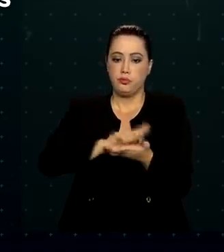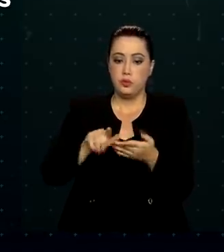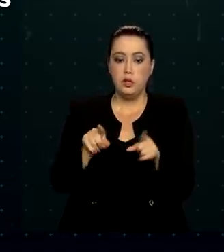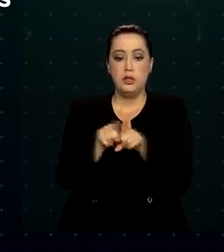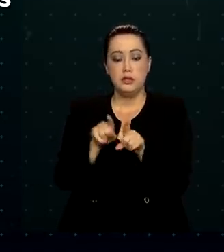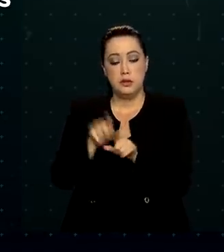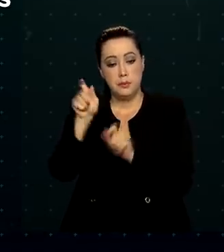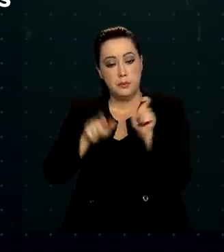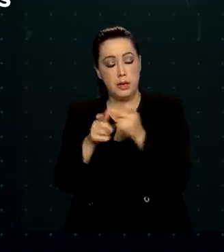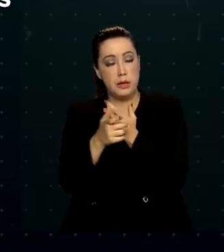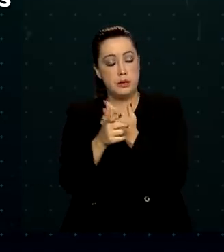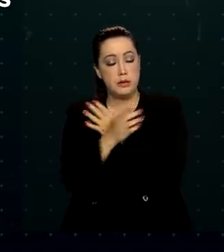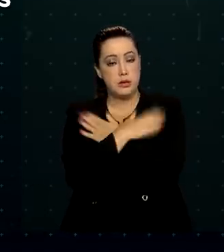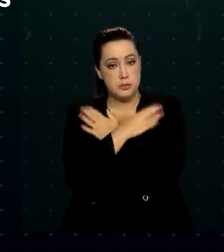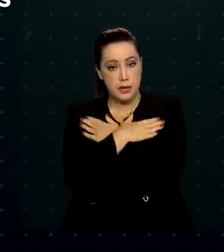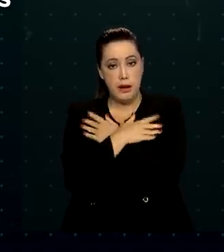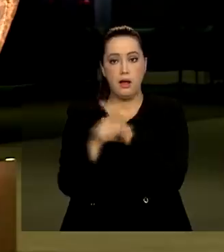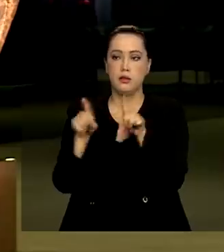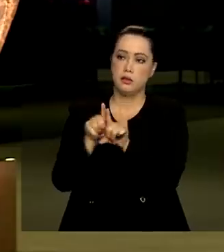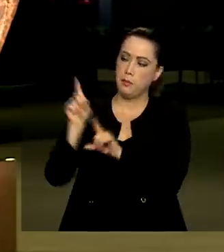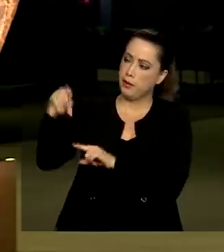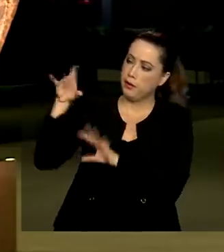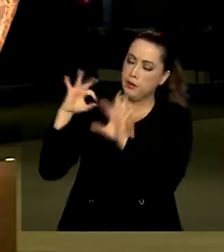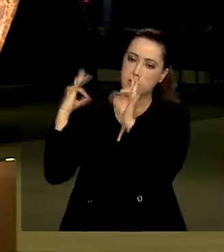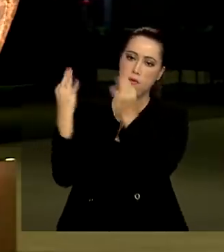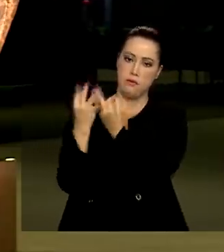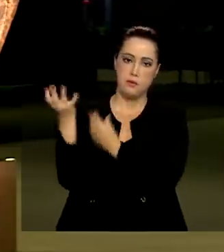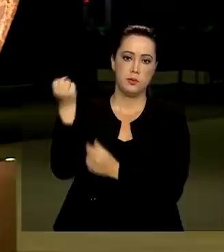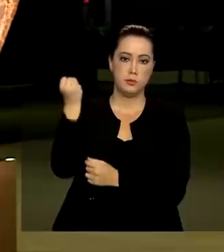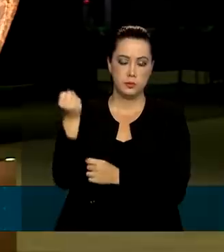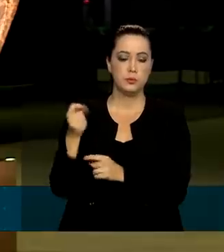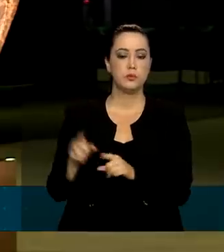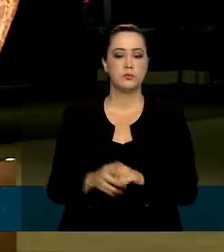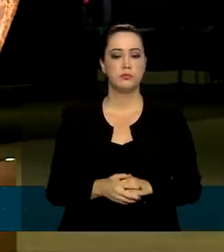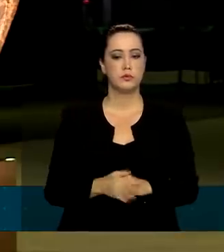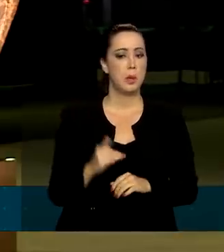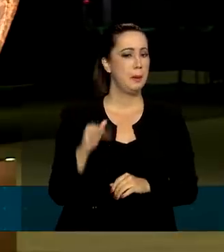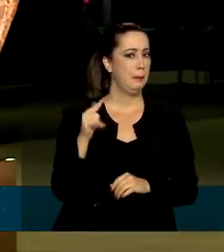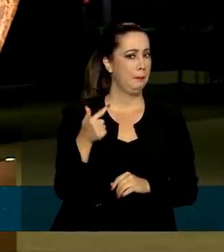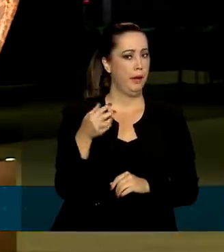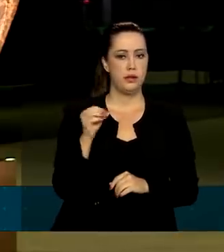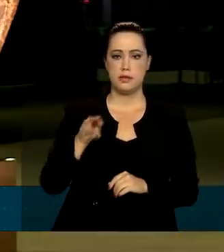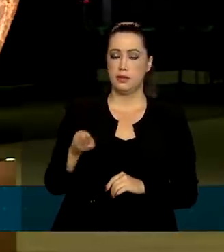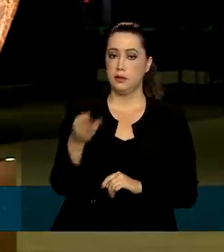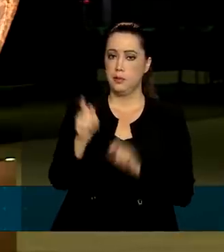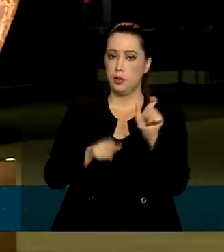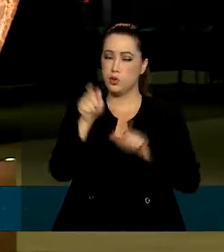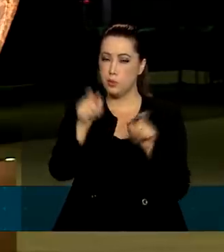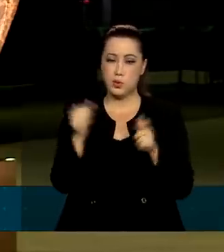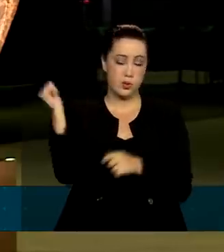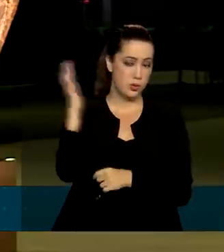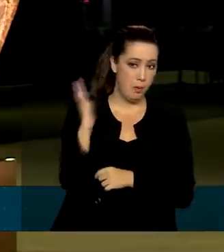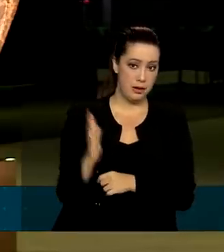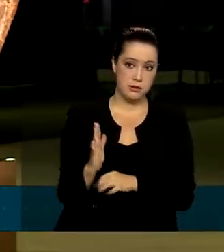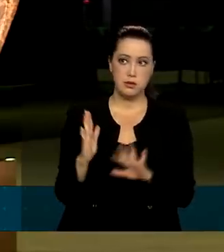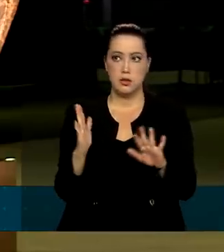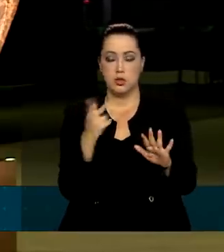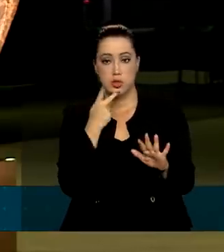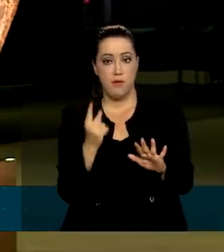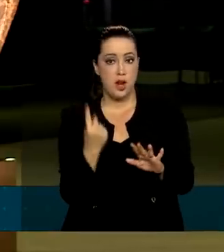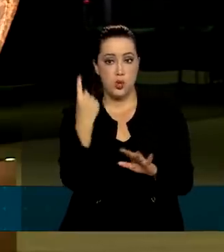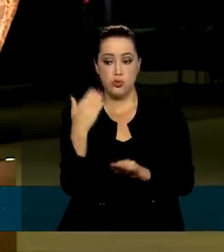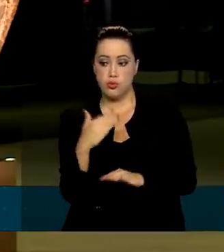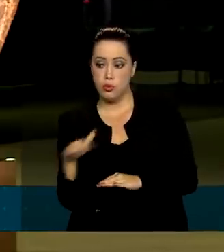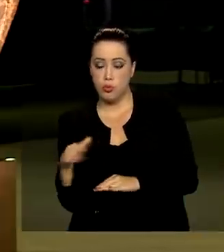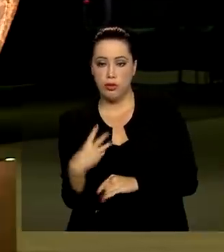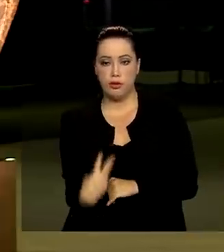beneficiários do Bolsa Família. Nós devemos atingir bem mais de 70 milhões de brasileiros. Então, estamos falando aqui de um terço da